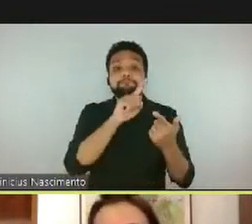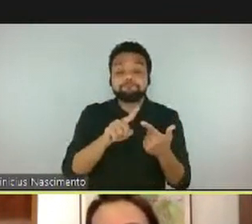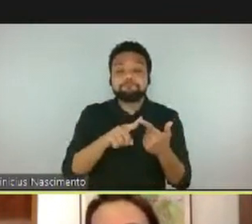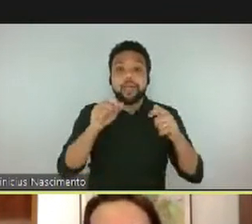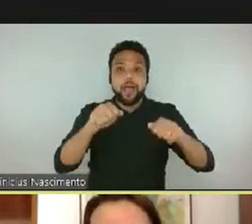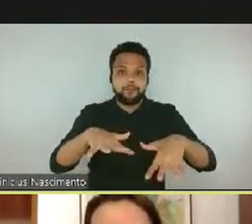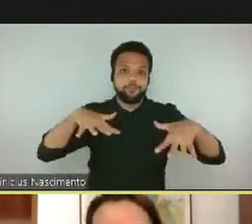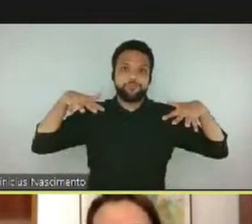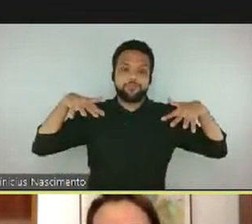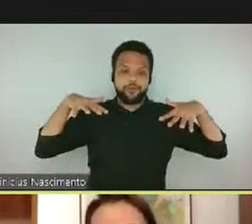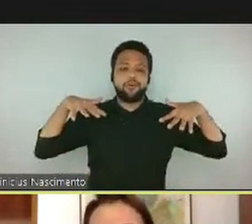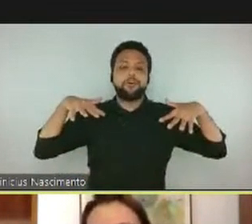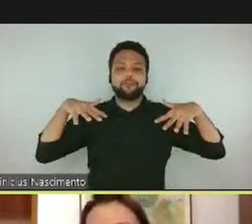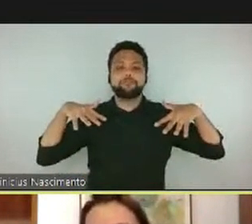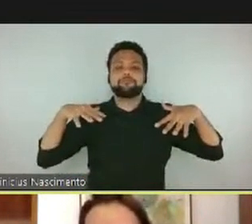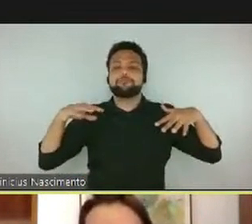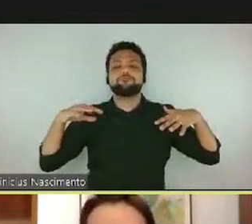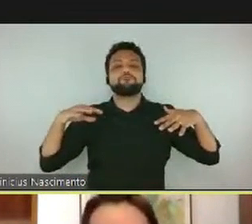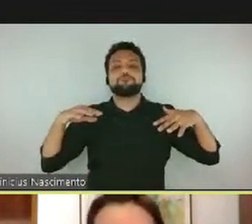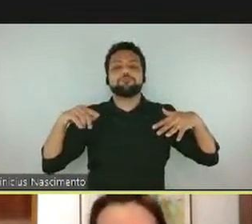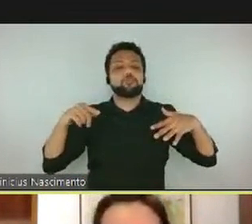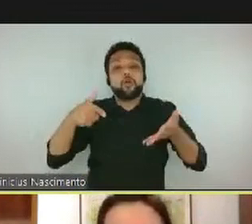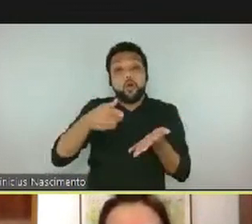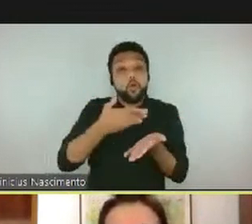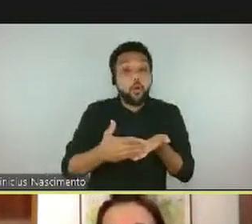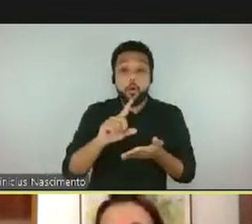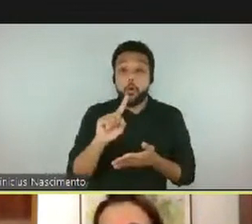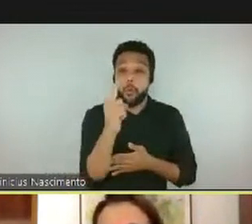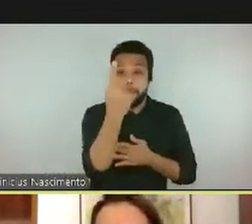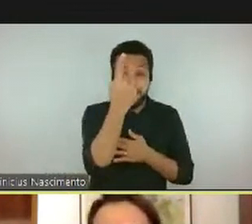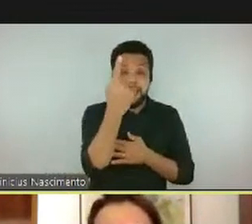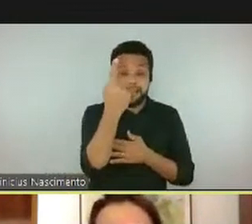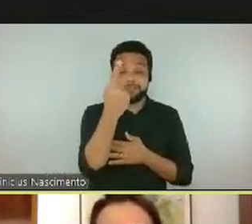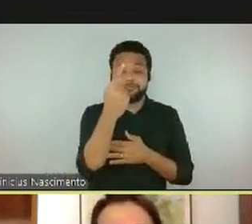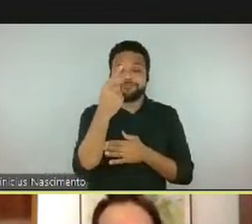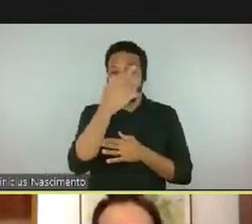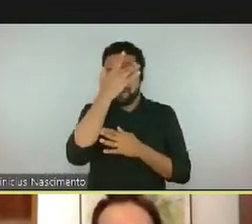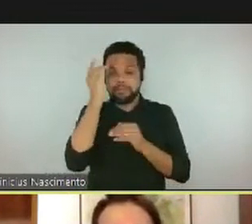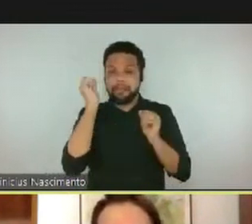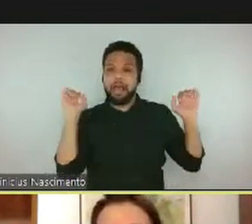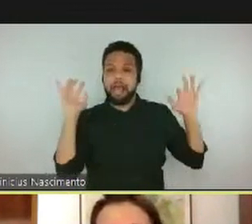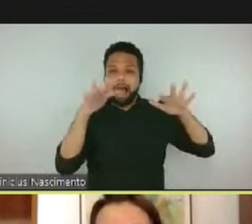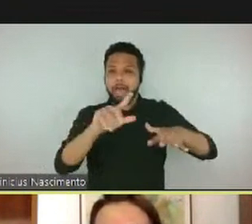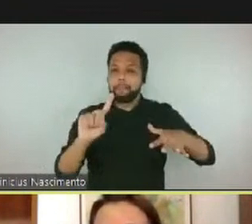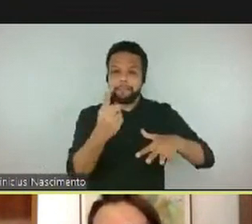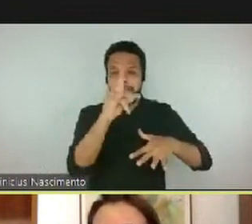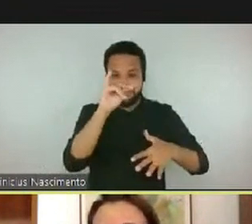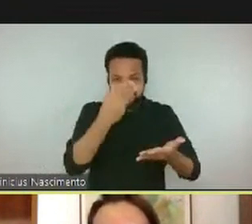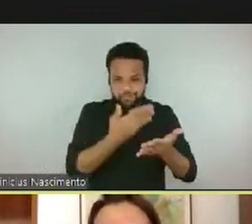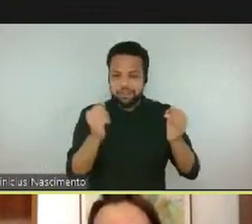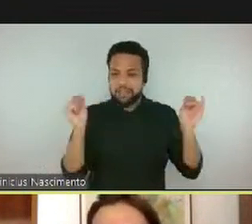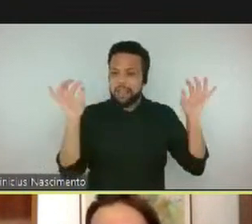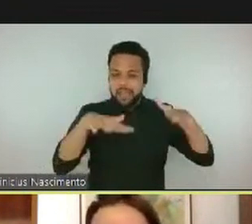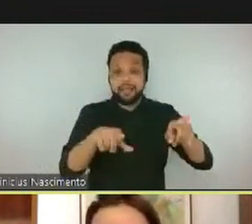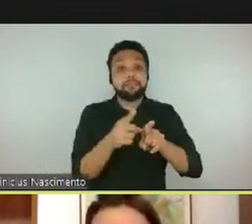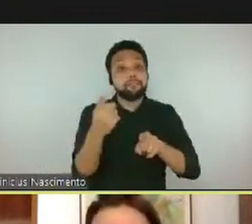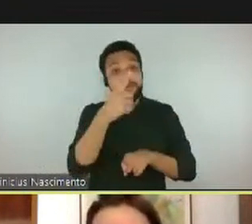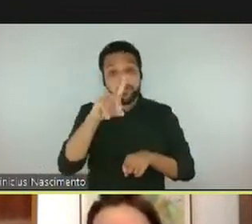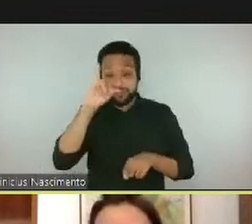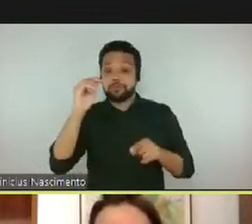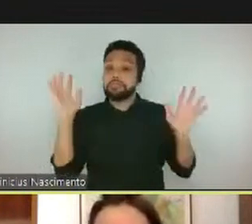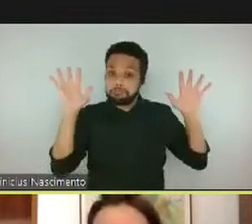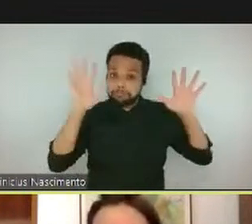professores, todos os trabalhos são iniciados ali, finalizados, e as atividades durante a semana acontecem no espaço